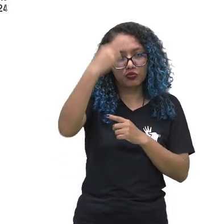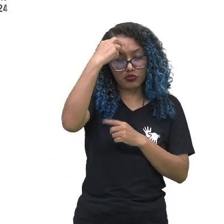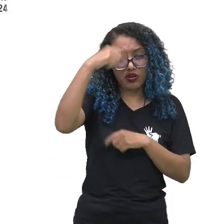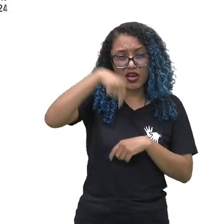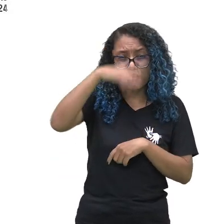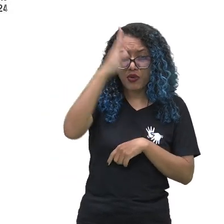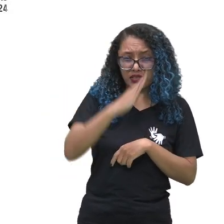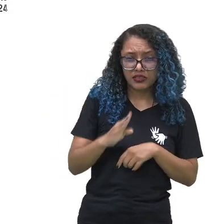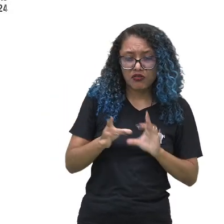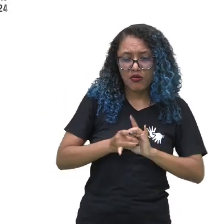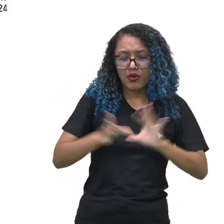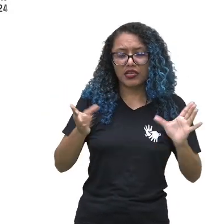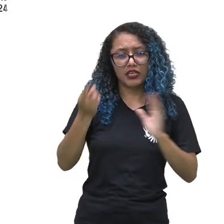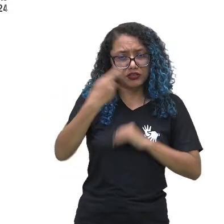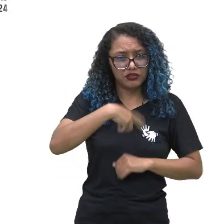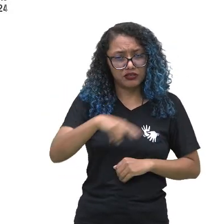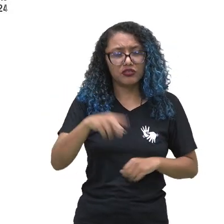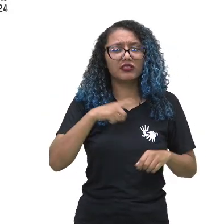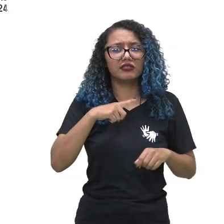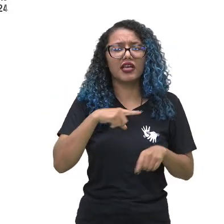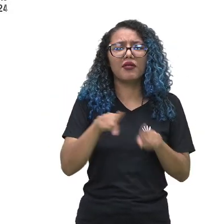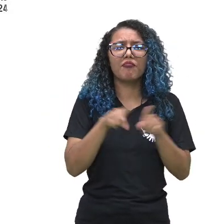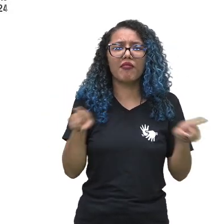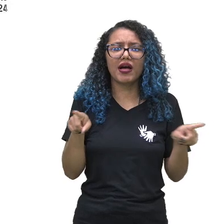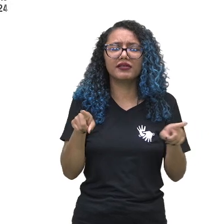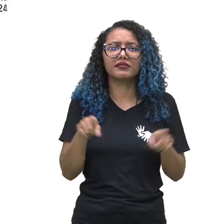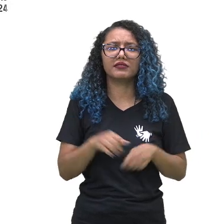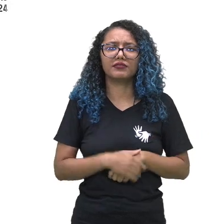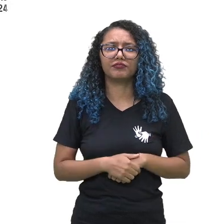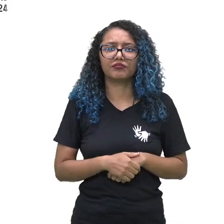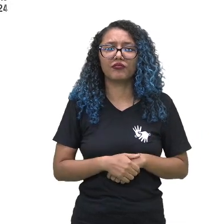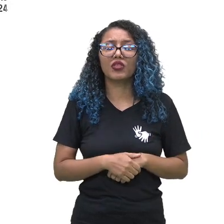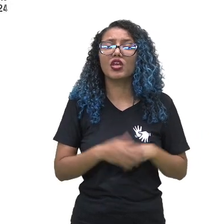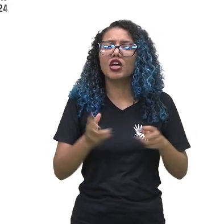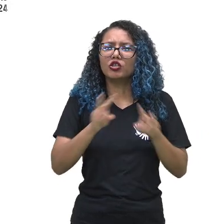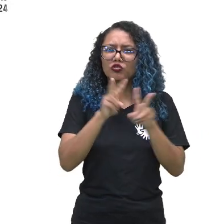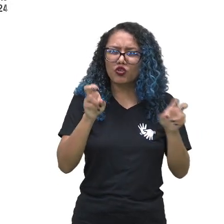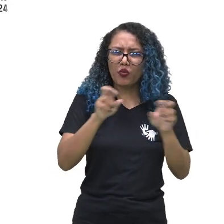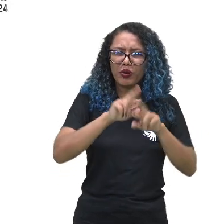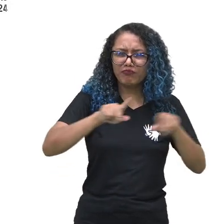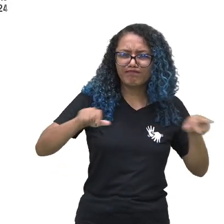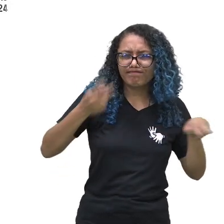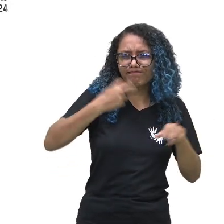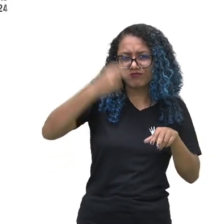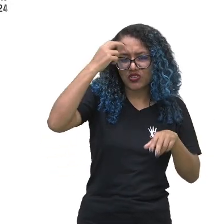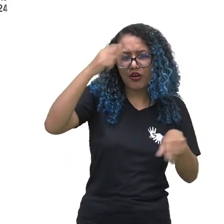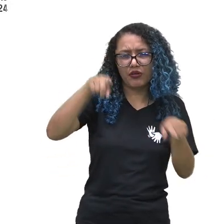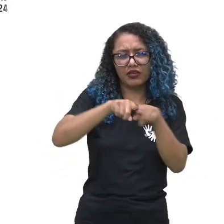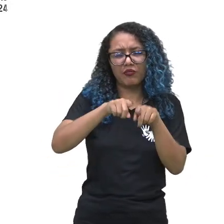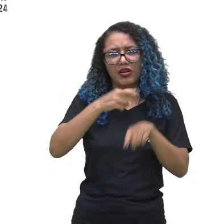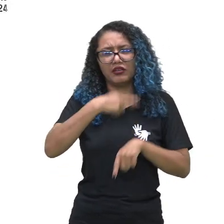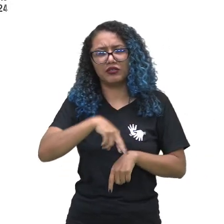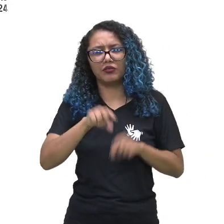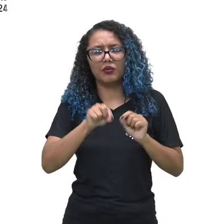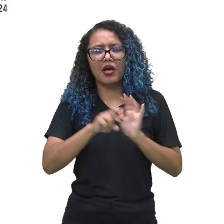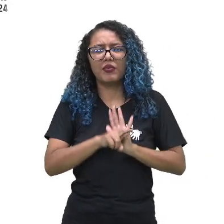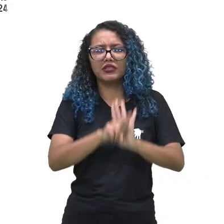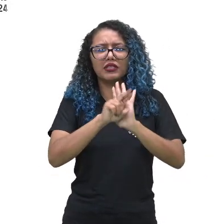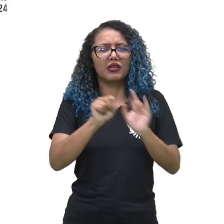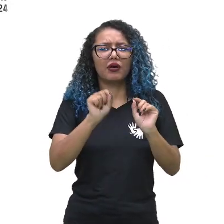religiosa, mas quando se fala em diversidade cultural e religiosa, ela representa também a